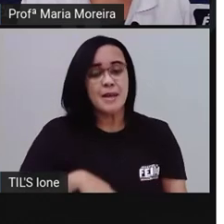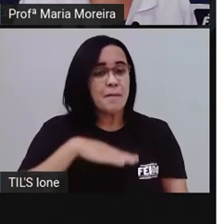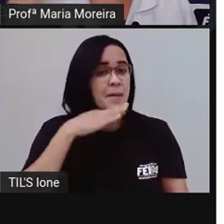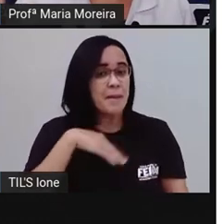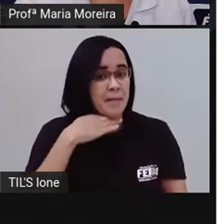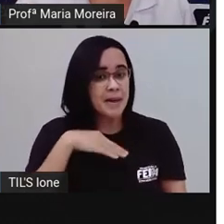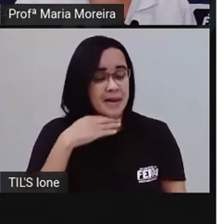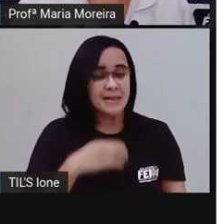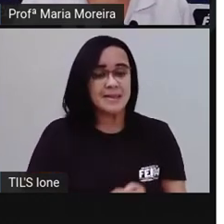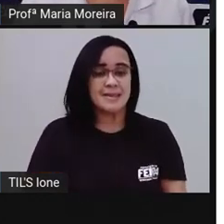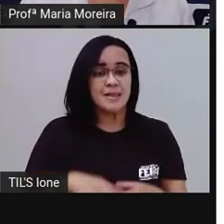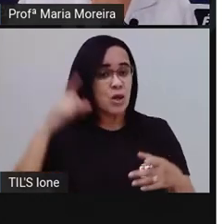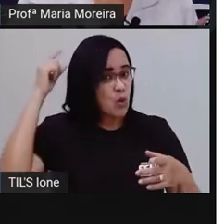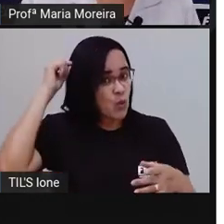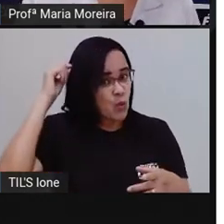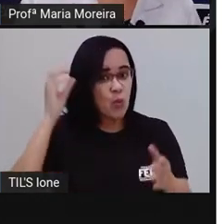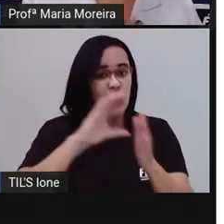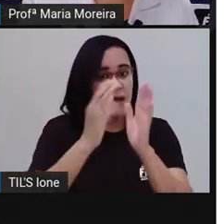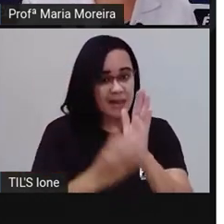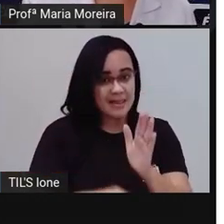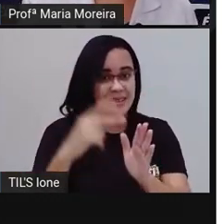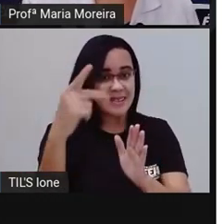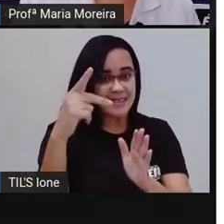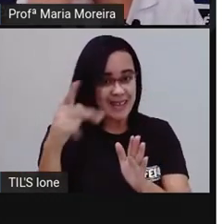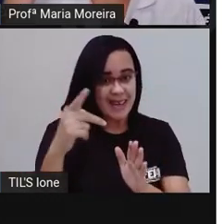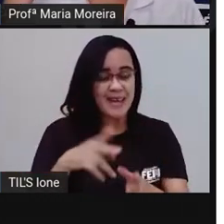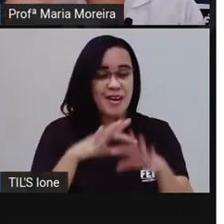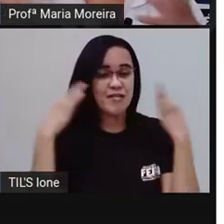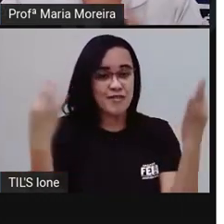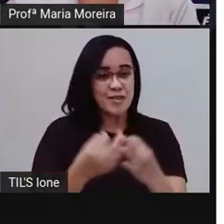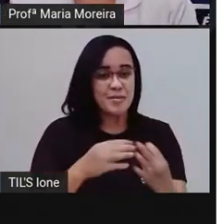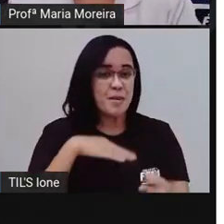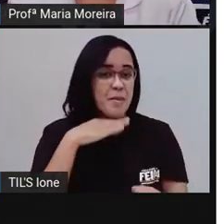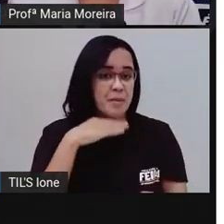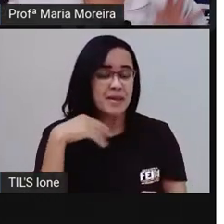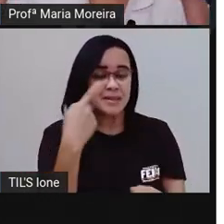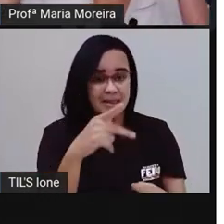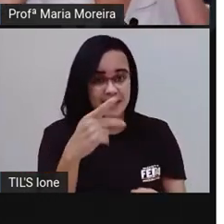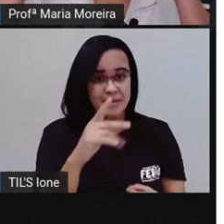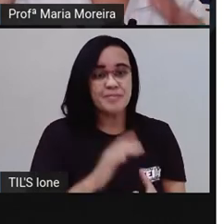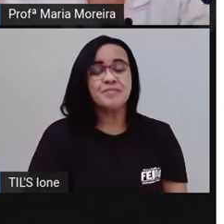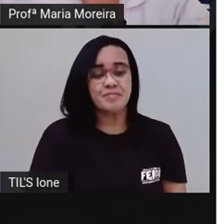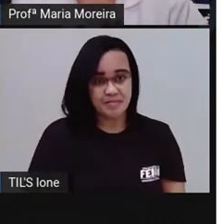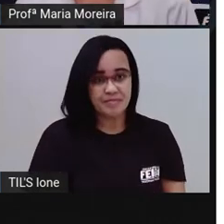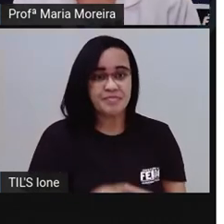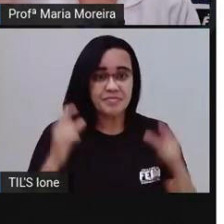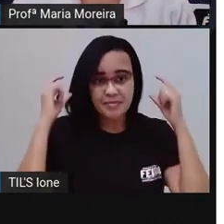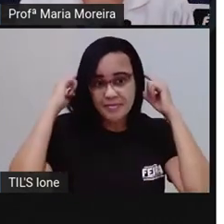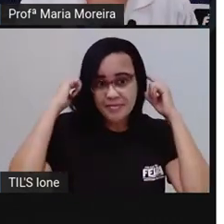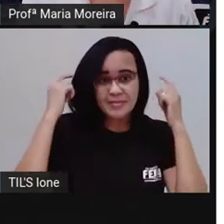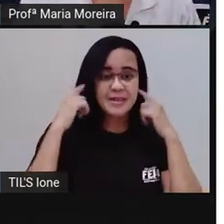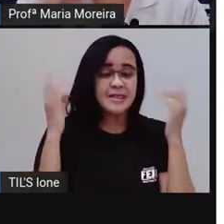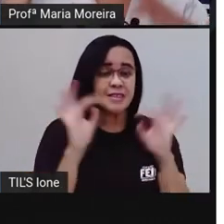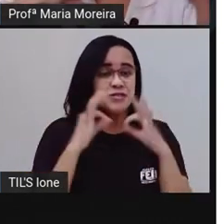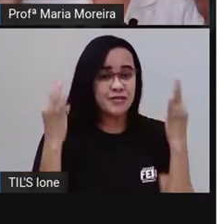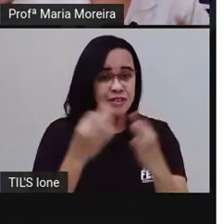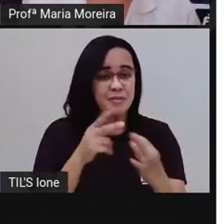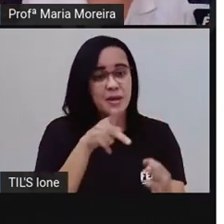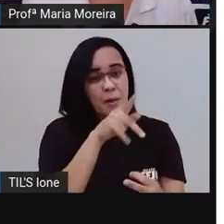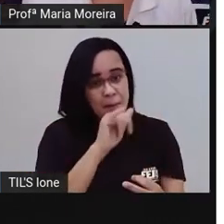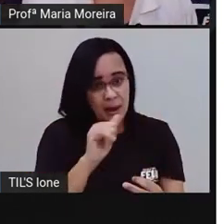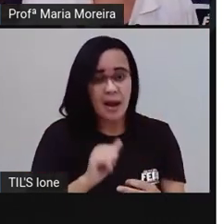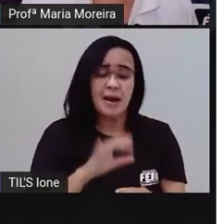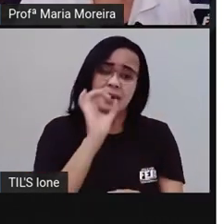família da minha mãe, da minha mãe mesmo. O tom de pele é do meu pai, os olhos claros são da minha mãe, a orelha pequena da família do meu pai. Então, cada